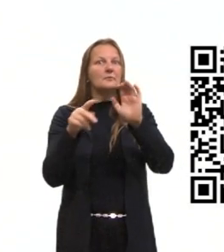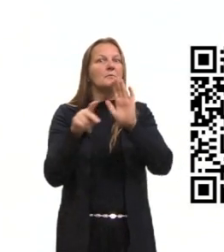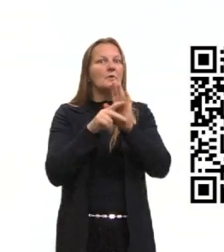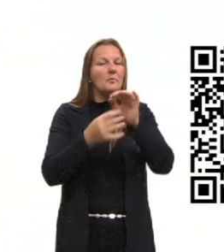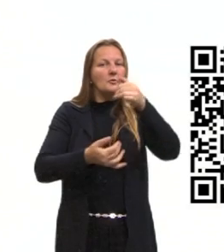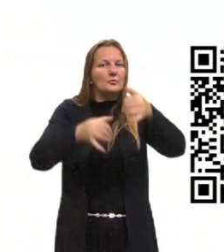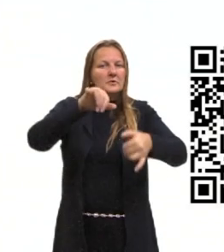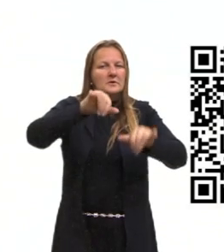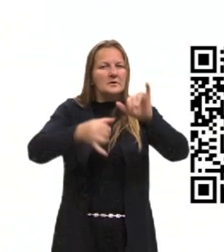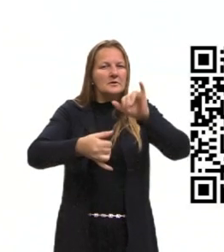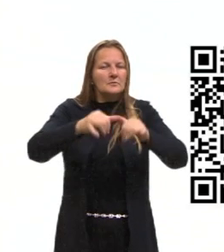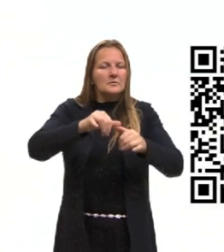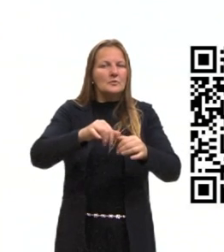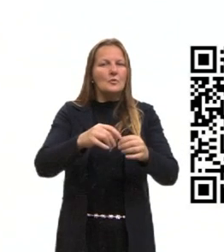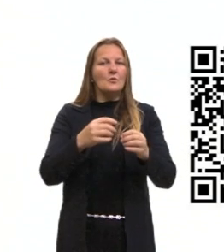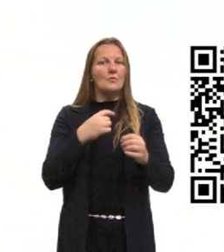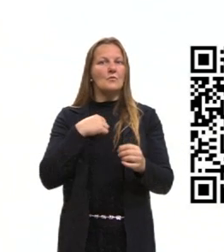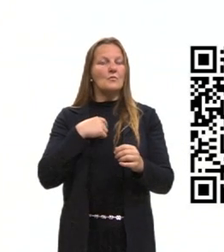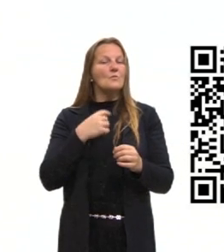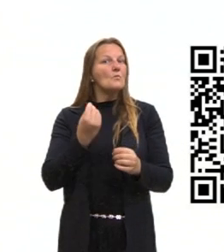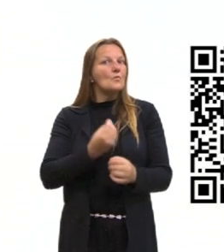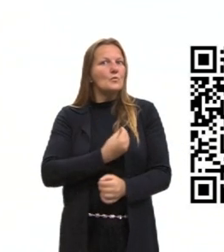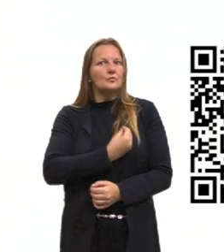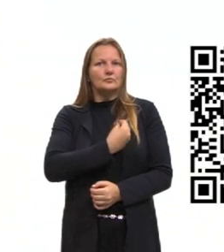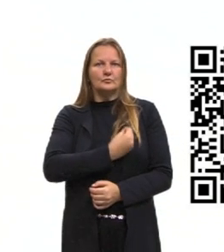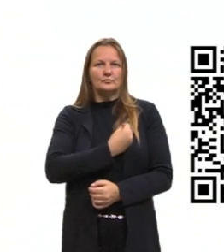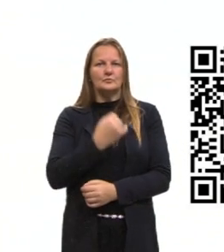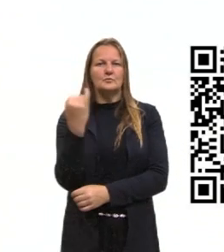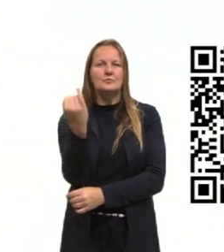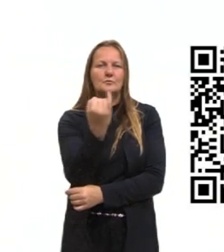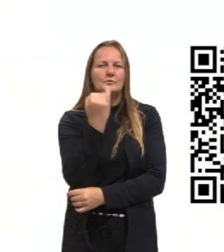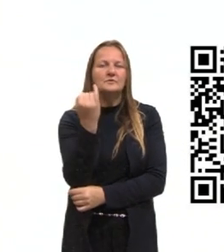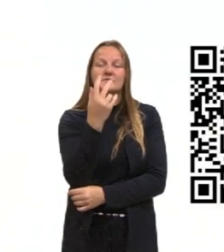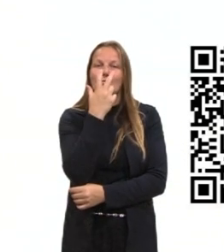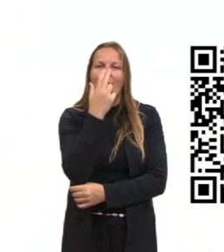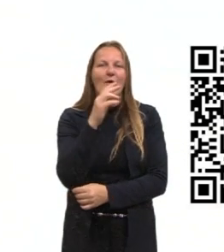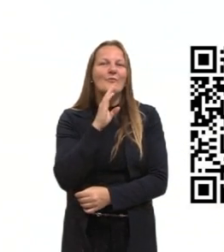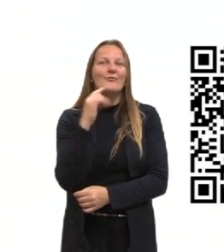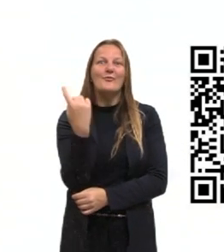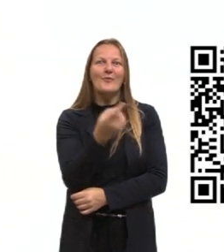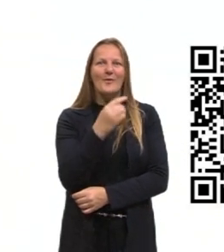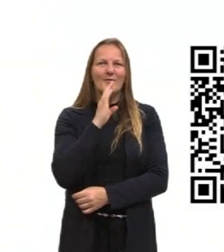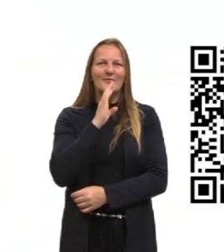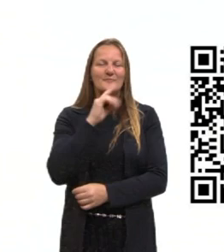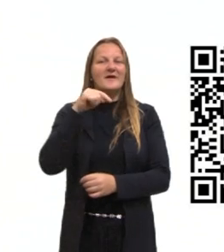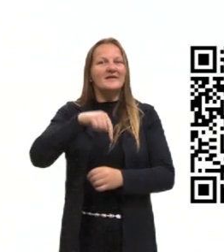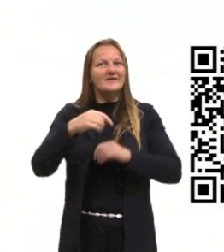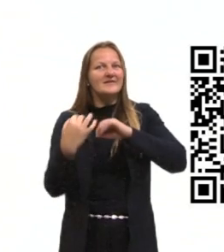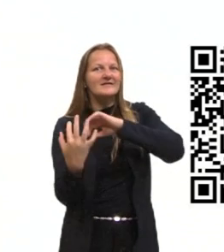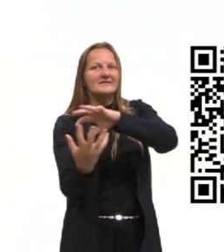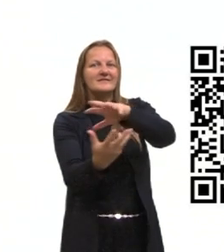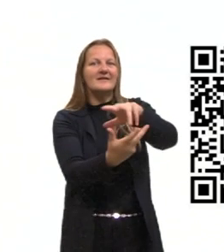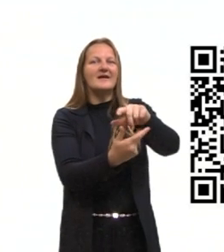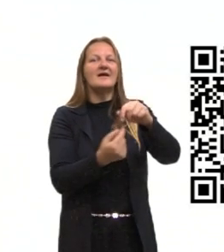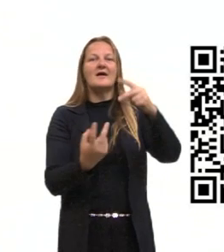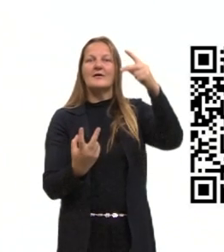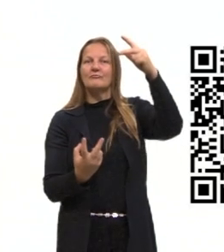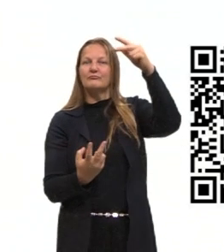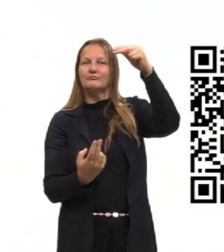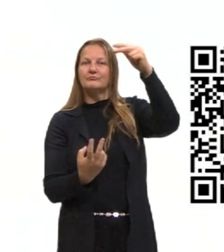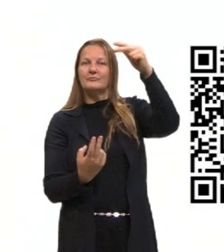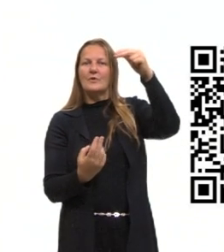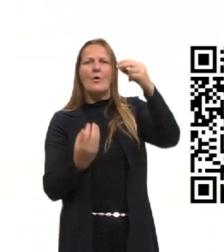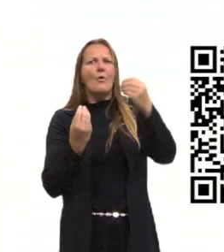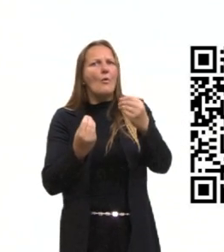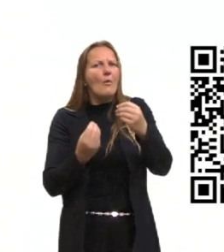para a vida, como conhecemos aqui no planeta Terra. Mas como esse elemento